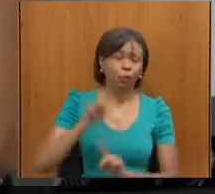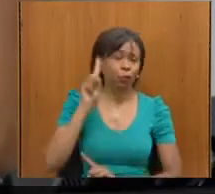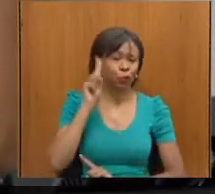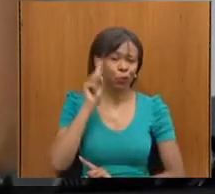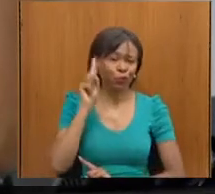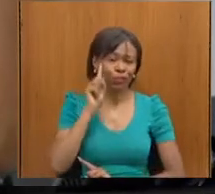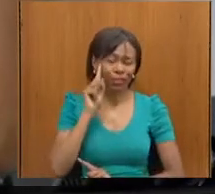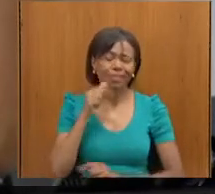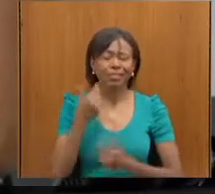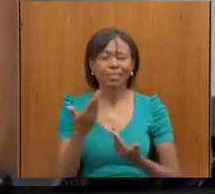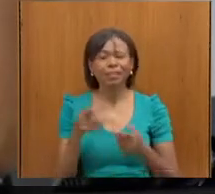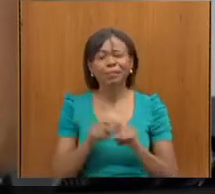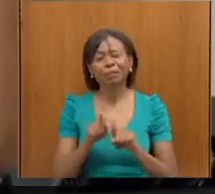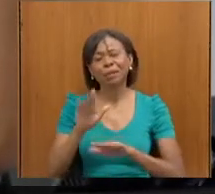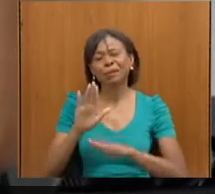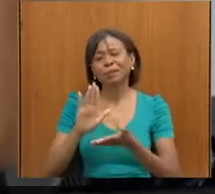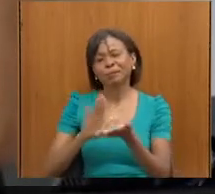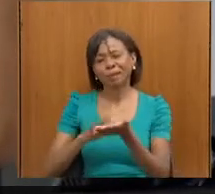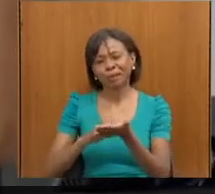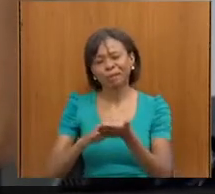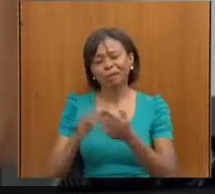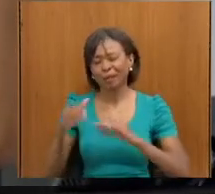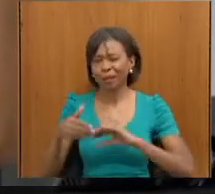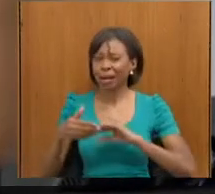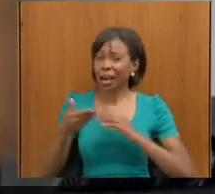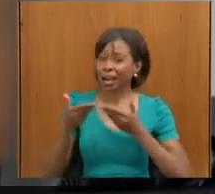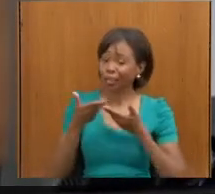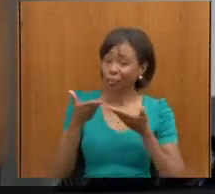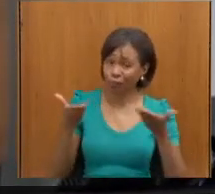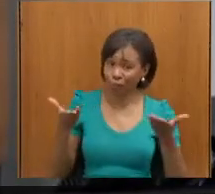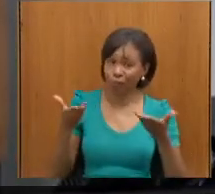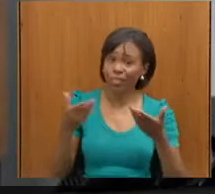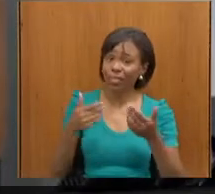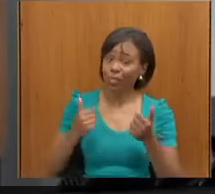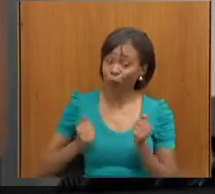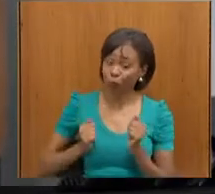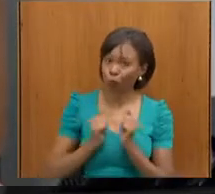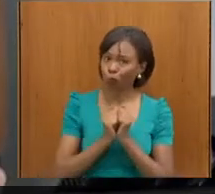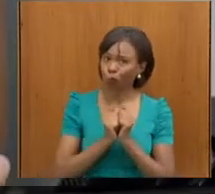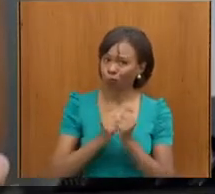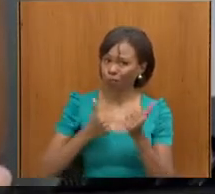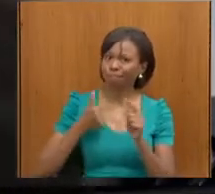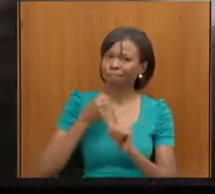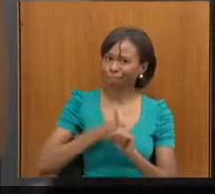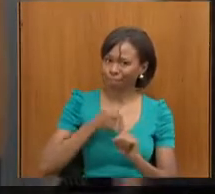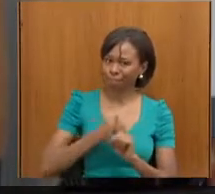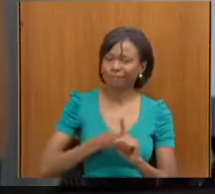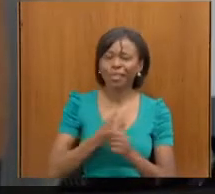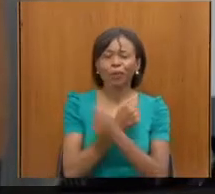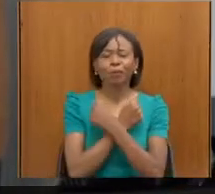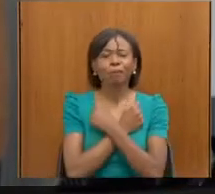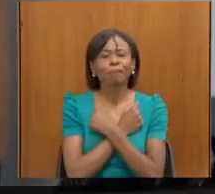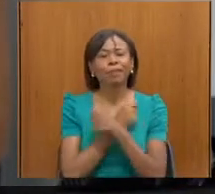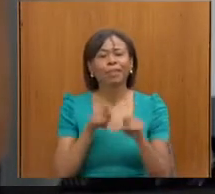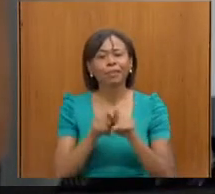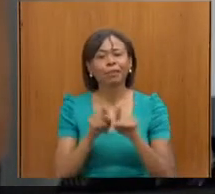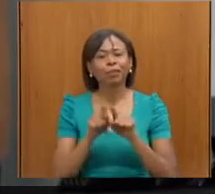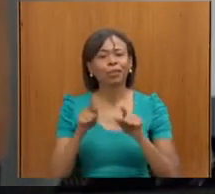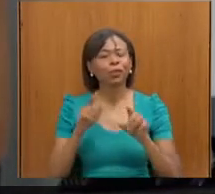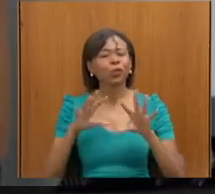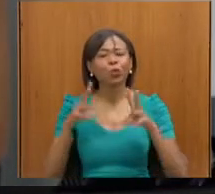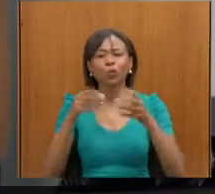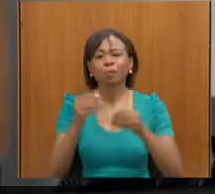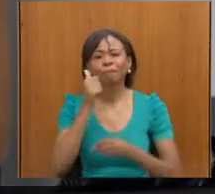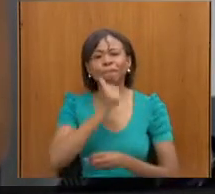parabenizar a todos vocês aí que estão nessa luta junto com a gente, né, e um abraço também a todas as mães